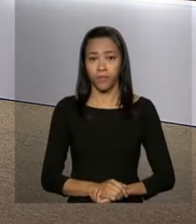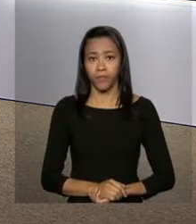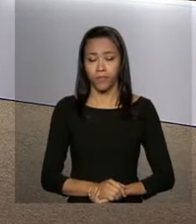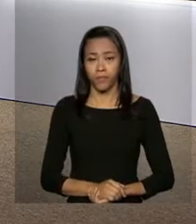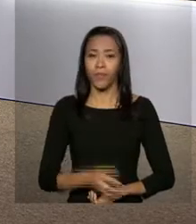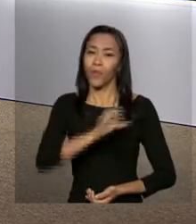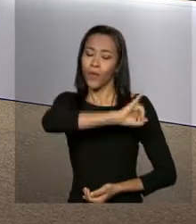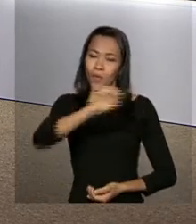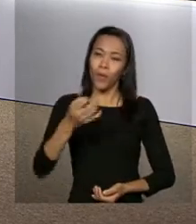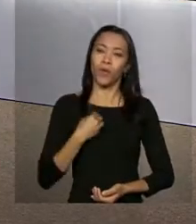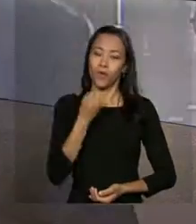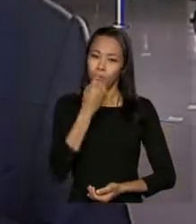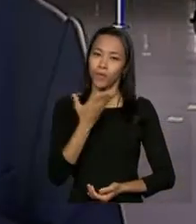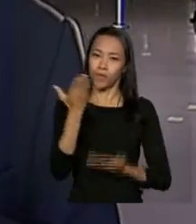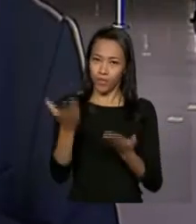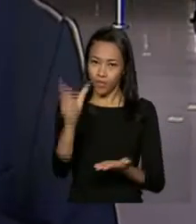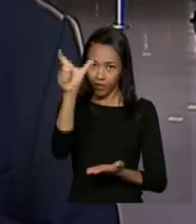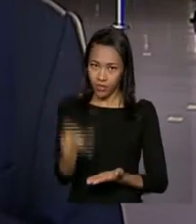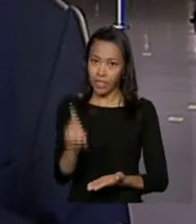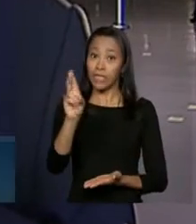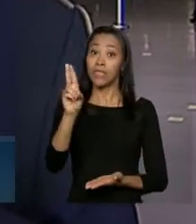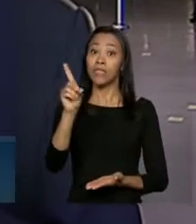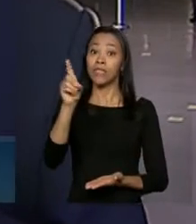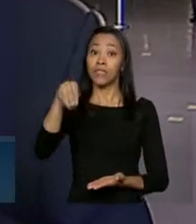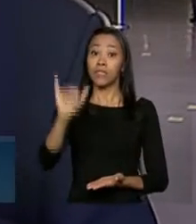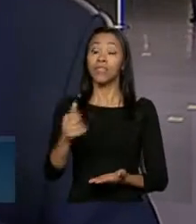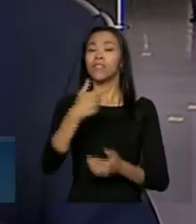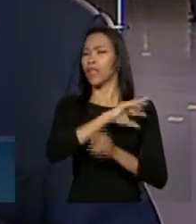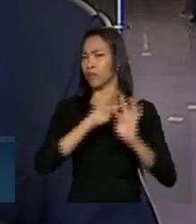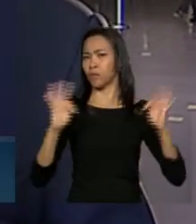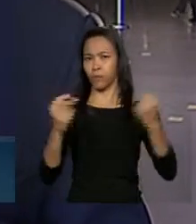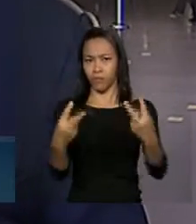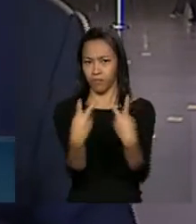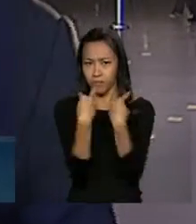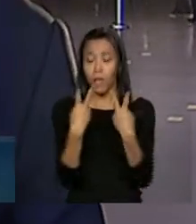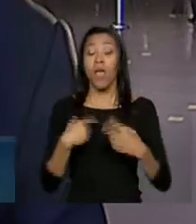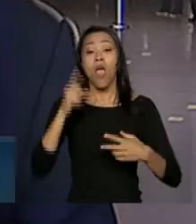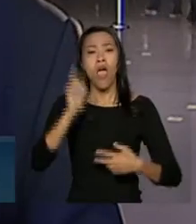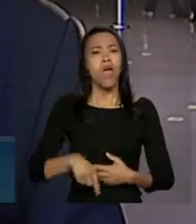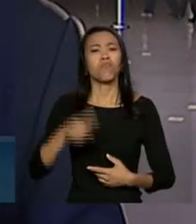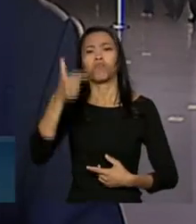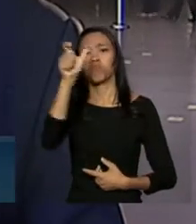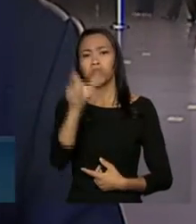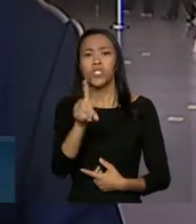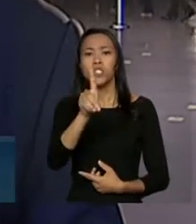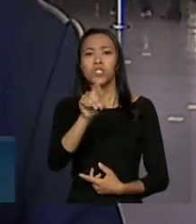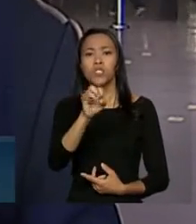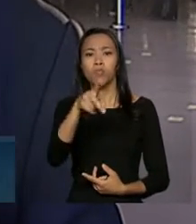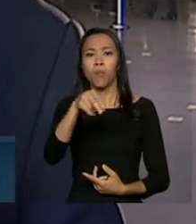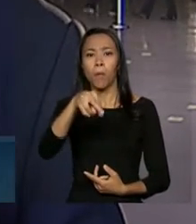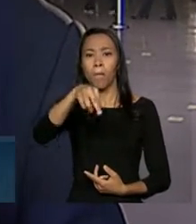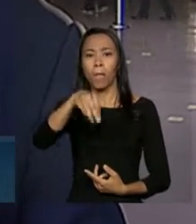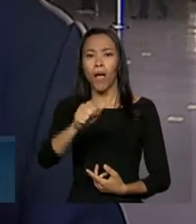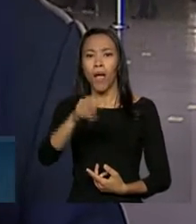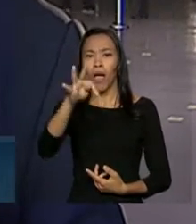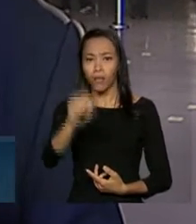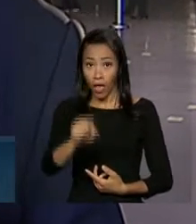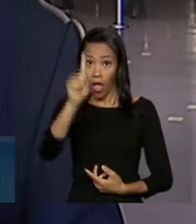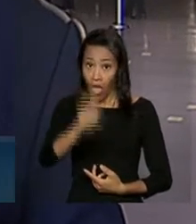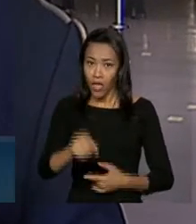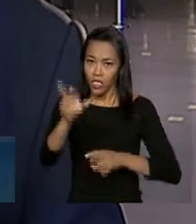Olá, bom dia a você, Daniele. Bom dia a todos. Bom, os diplomatas são os servidores responsáveis por promover os interesses